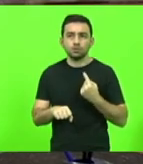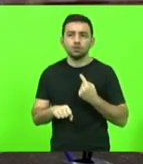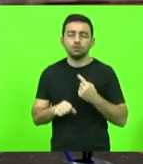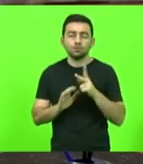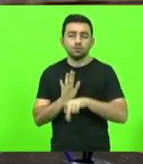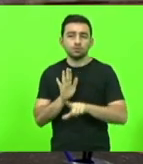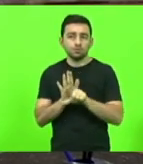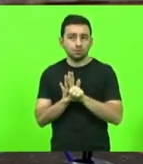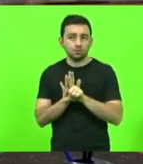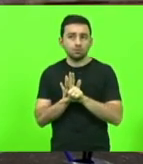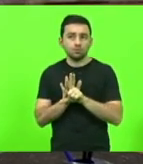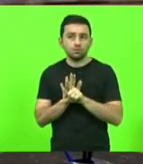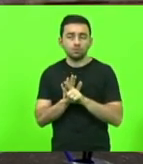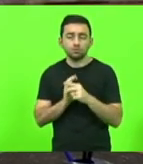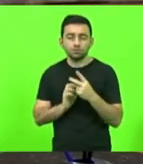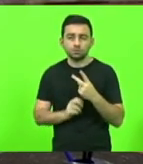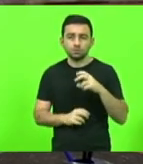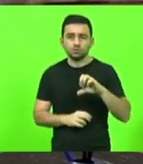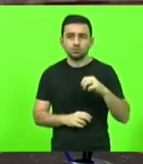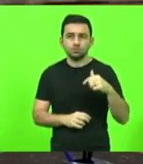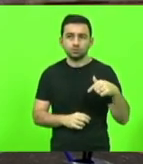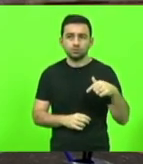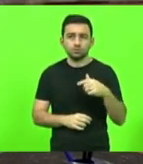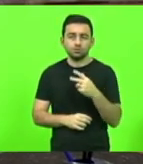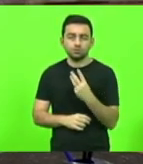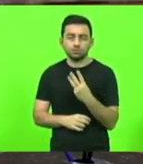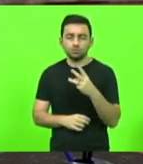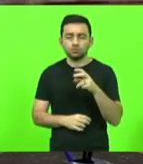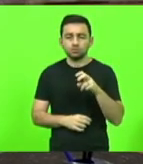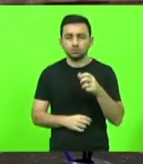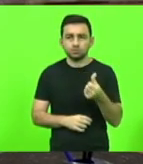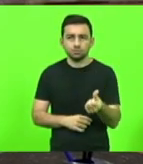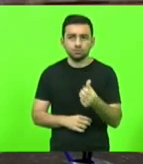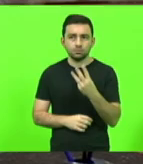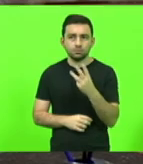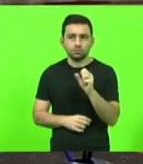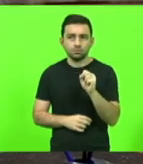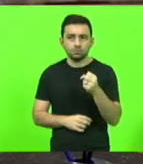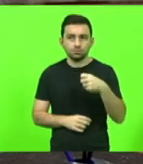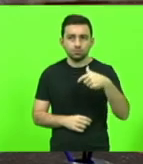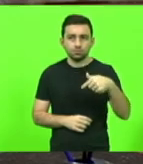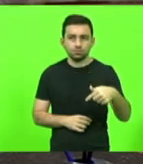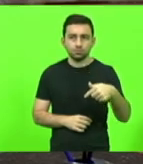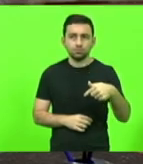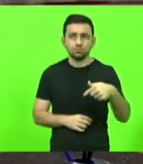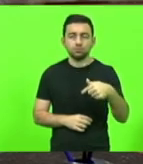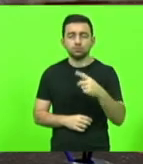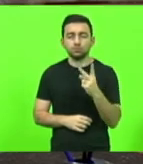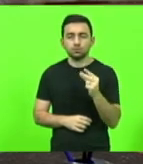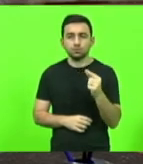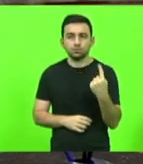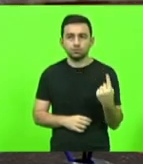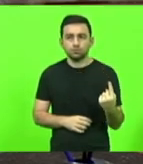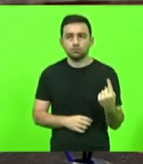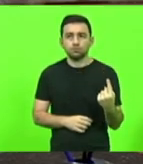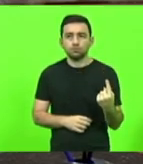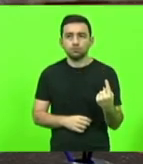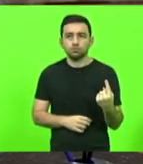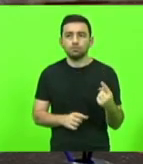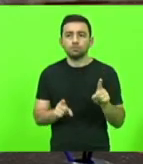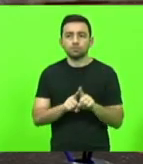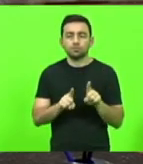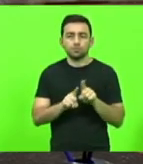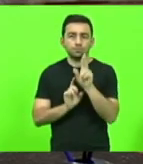297, 356 e 387, 2021 e o